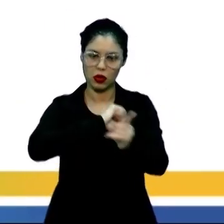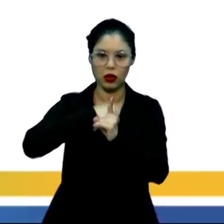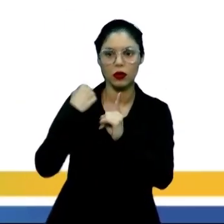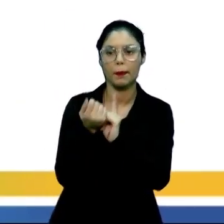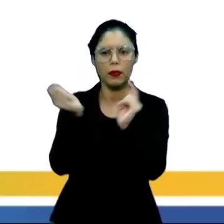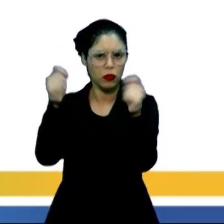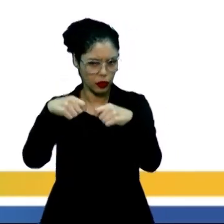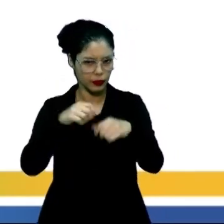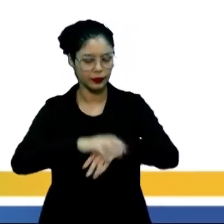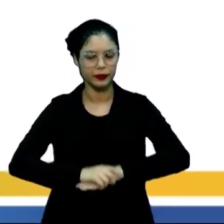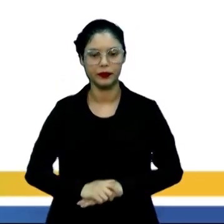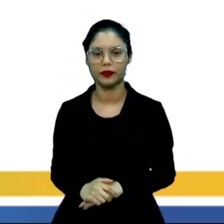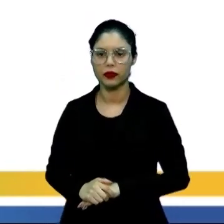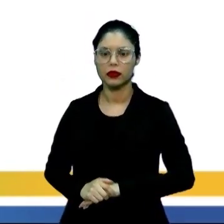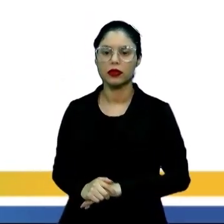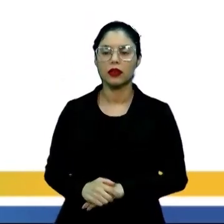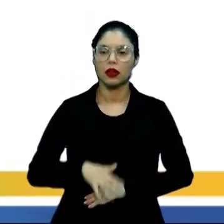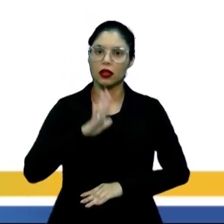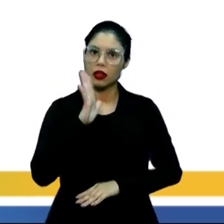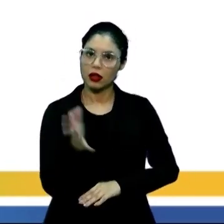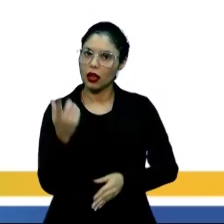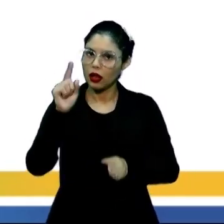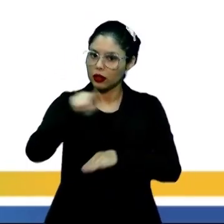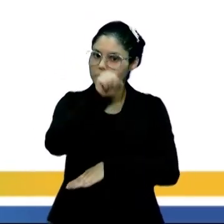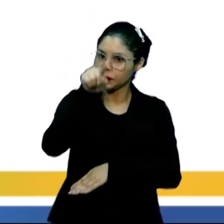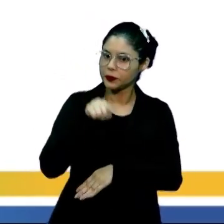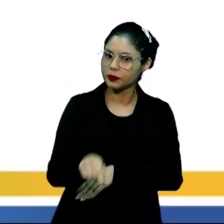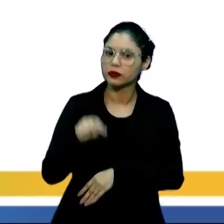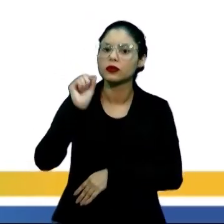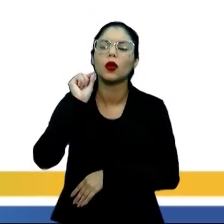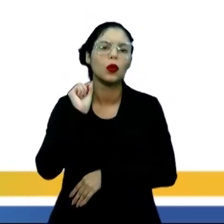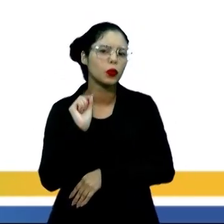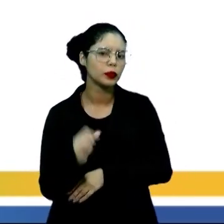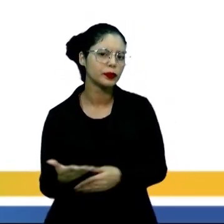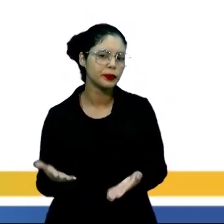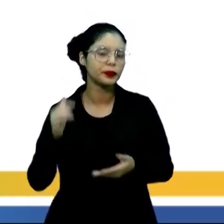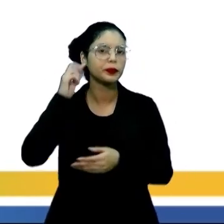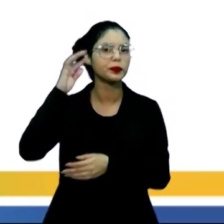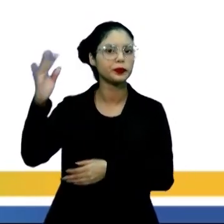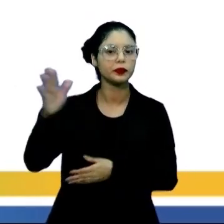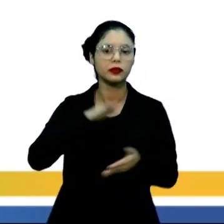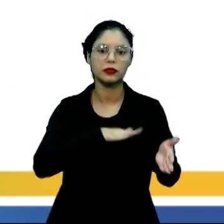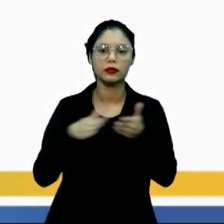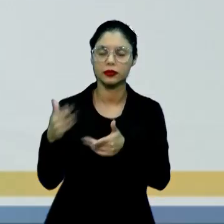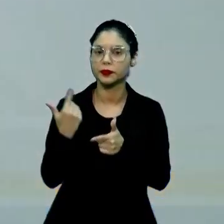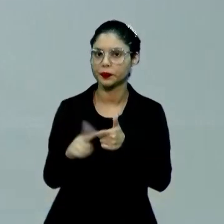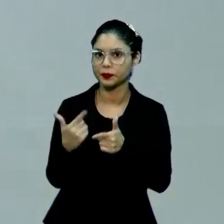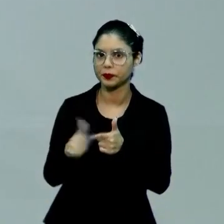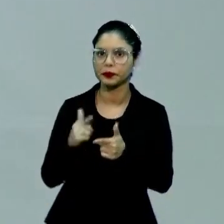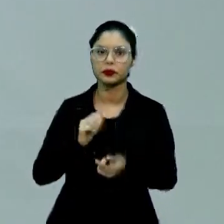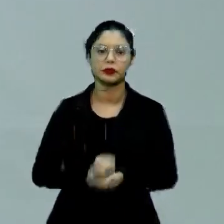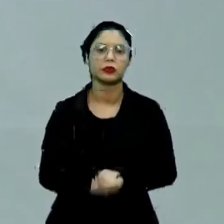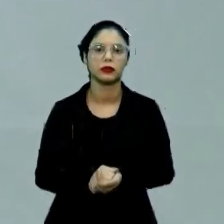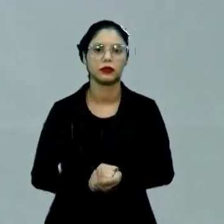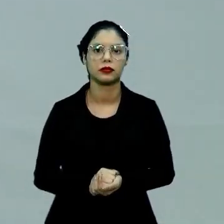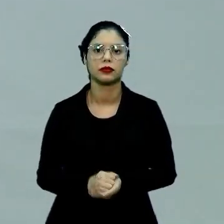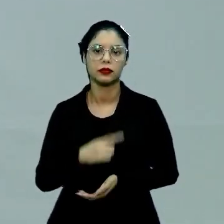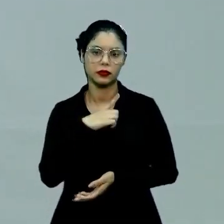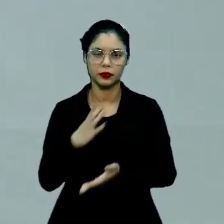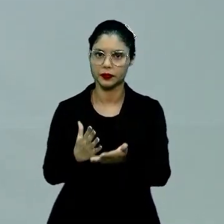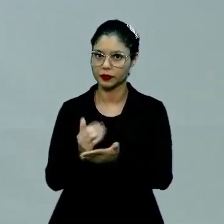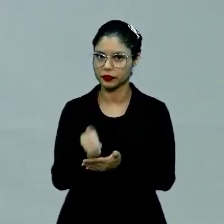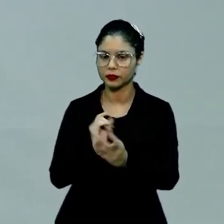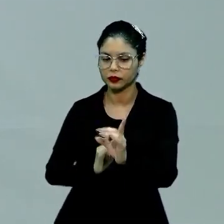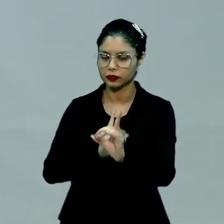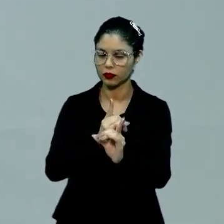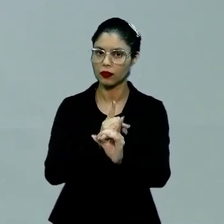sociedade possui. Aqui eu já deixo aquela reflexão que é muito a parte problemática que a gente busca